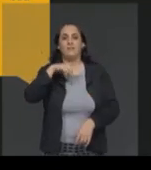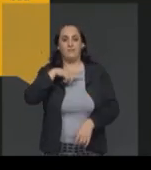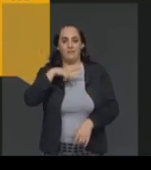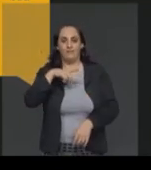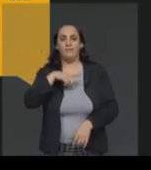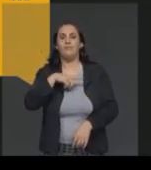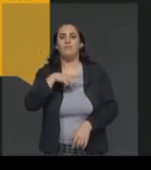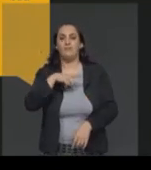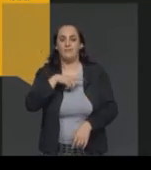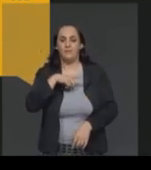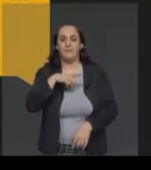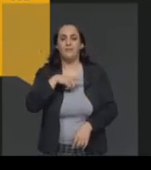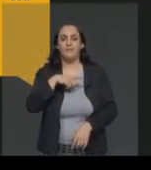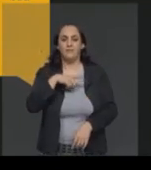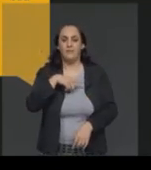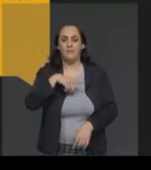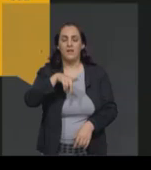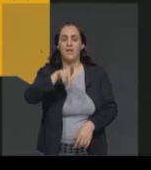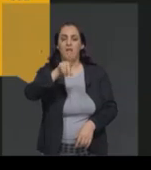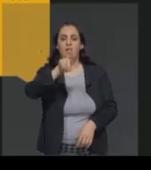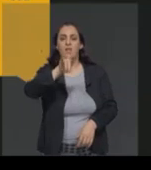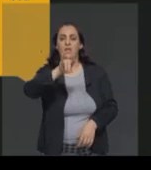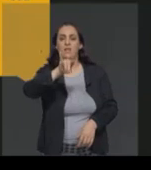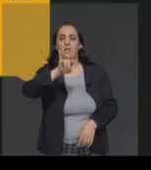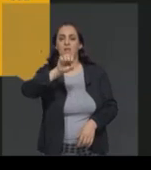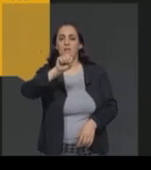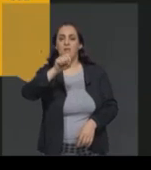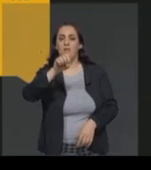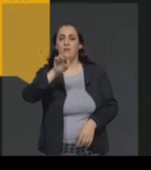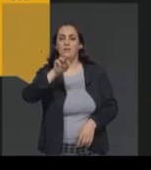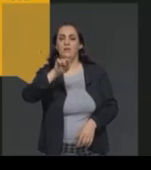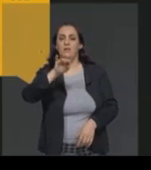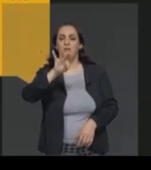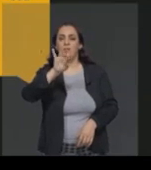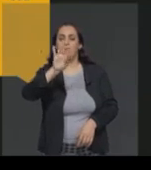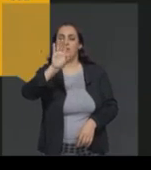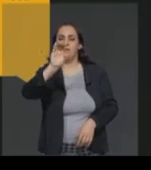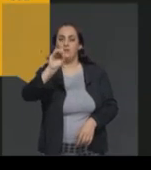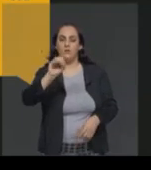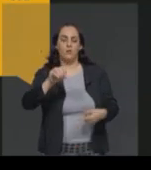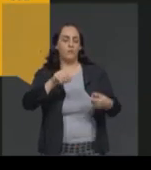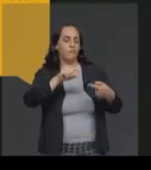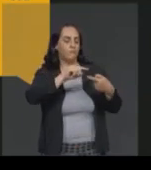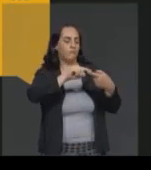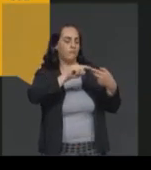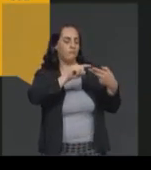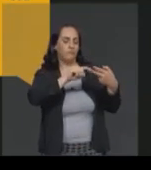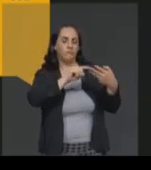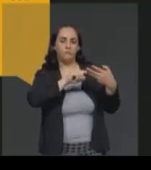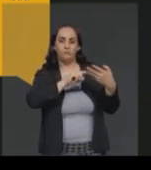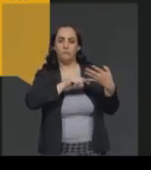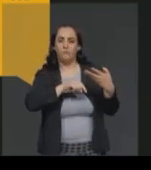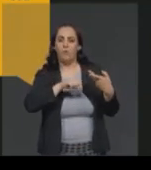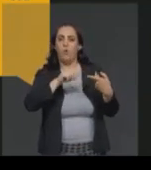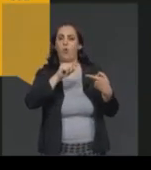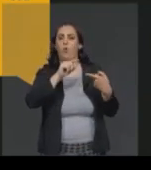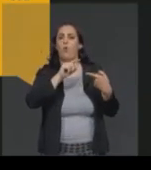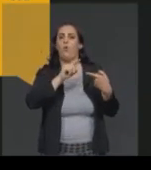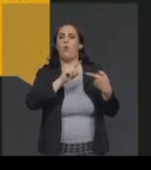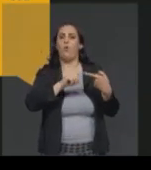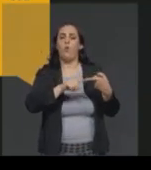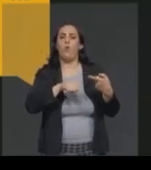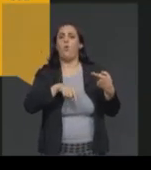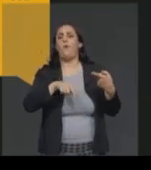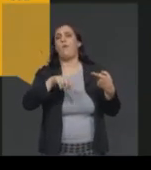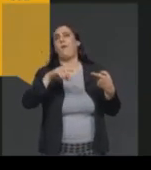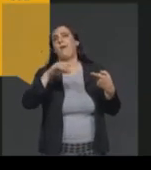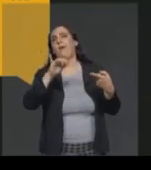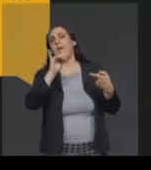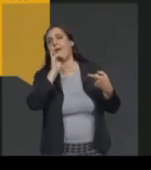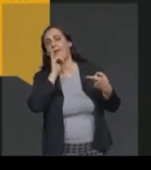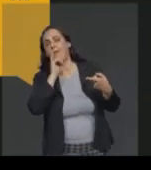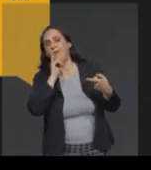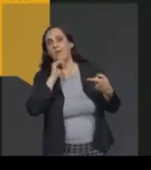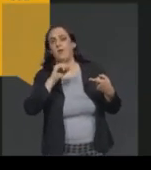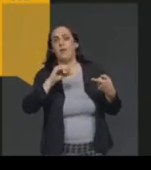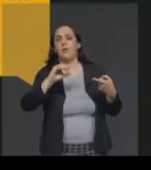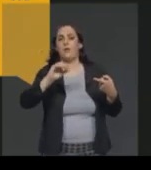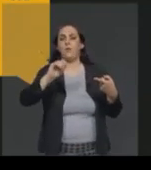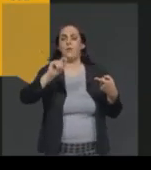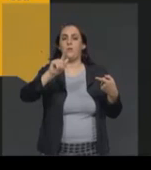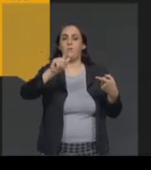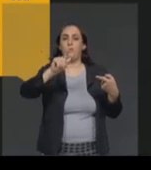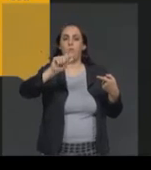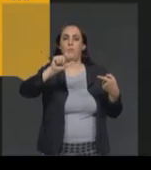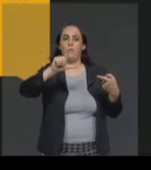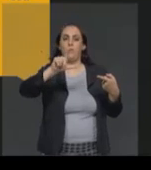o Distrito de Miguel Bournier, o Distrito de Glaura, o Distrito